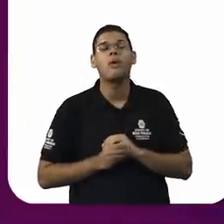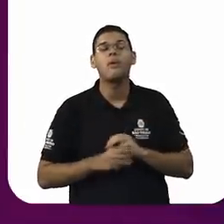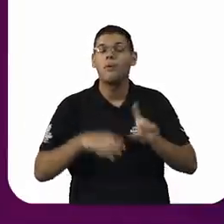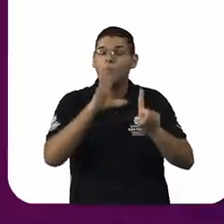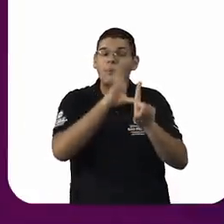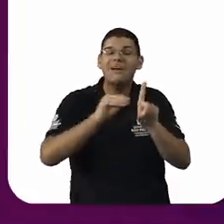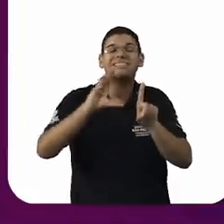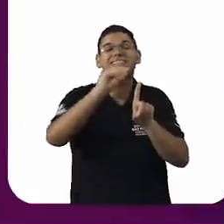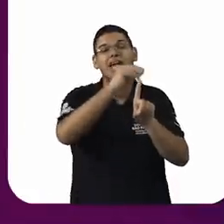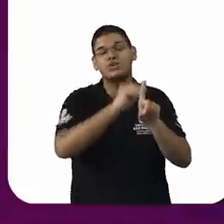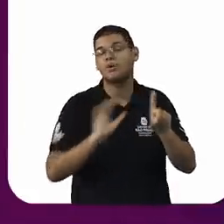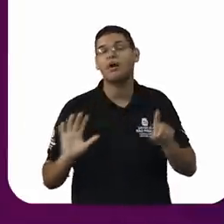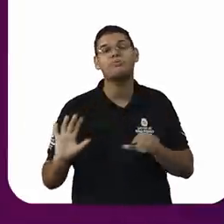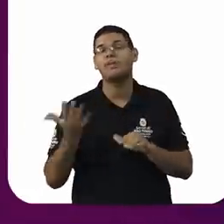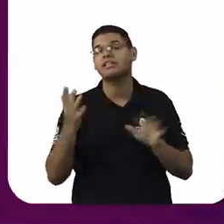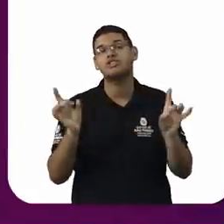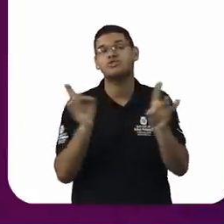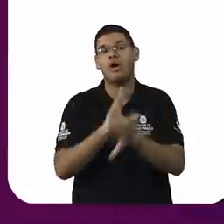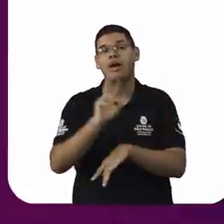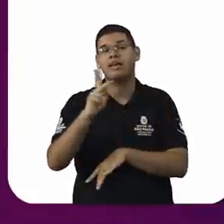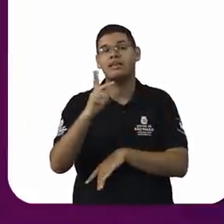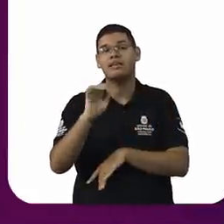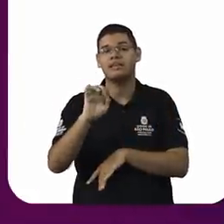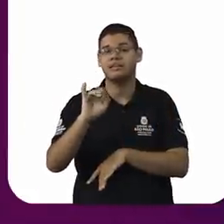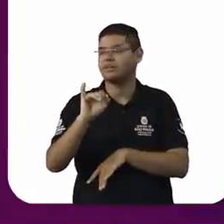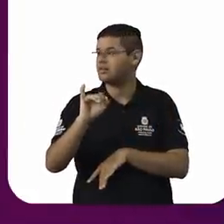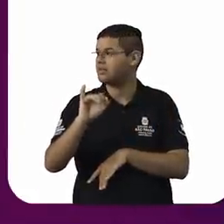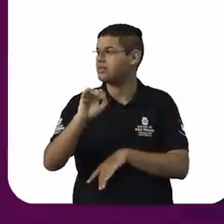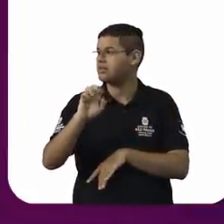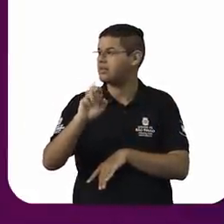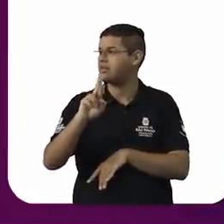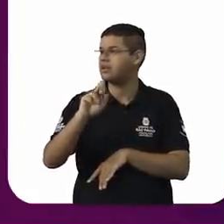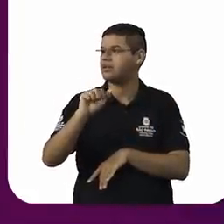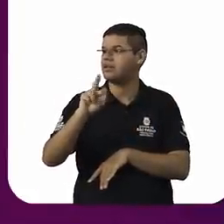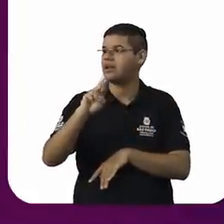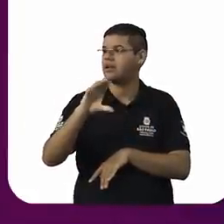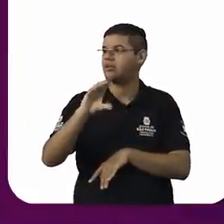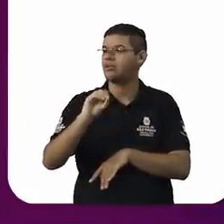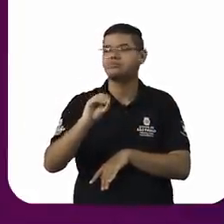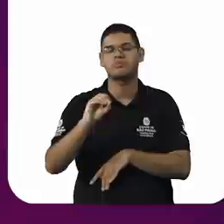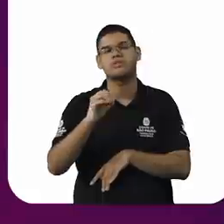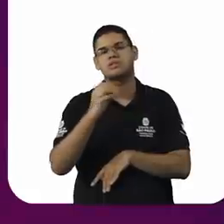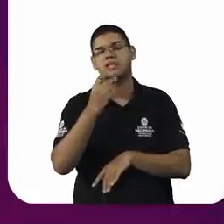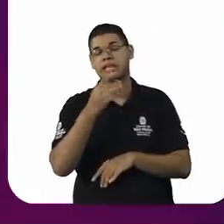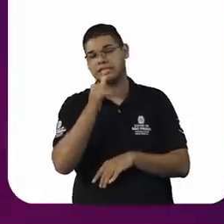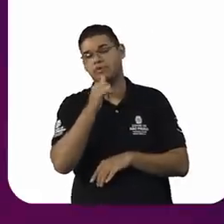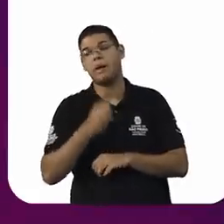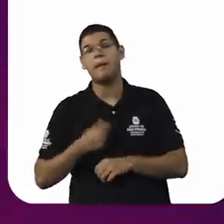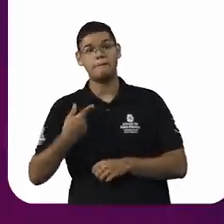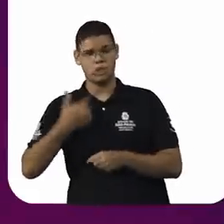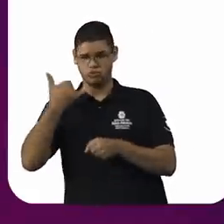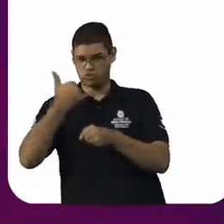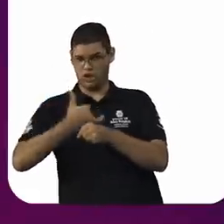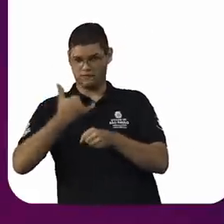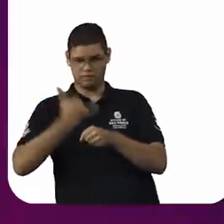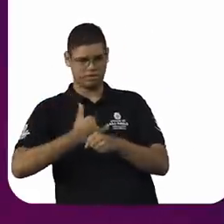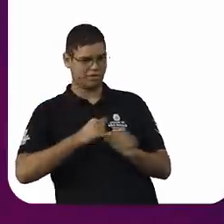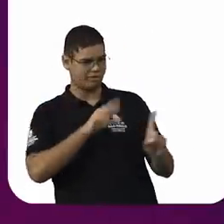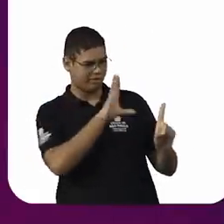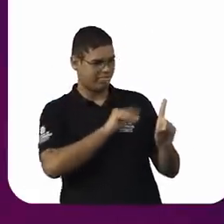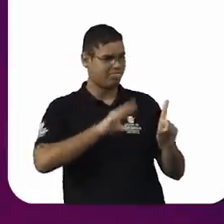tiver o meu chefe, me assedia, mas o meu funcionário me assedia também. Existe essa relação? Existe. A